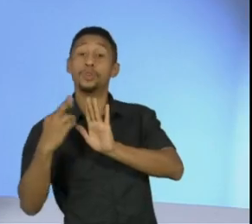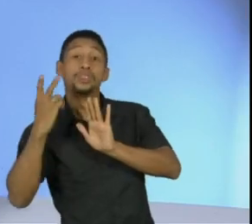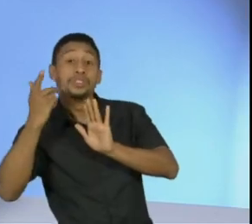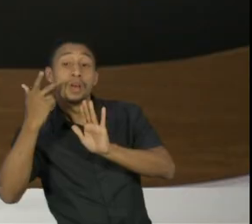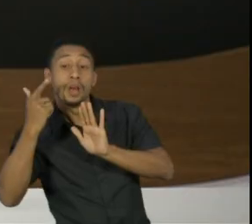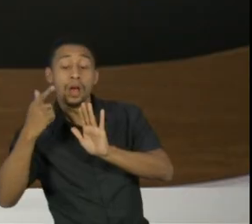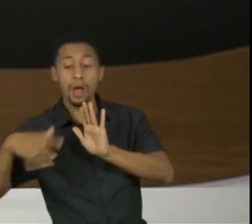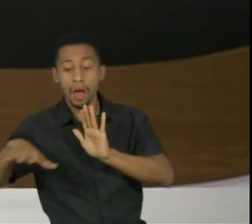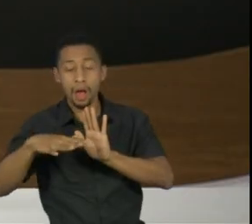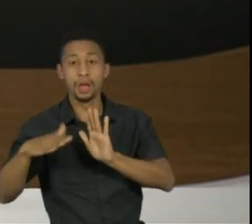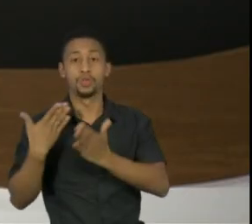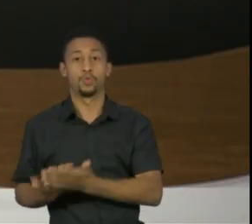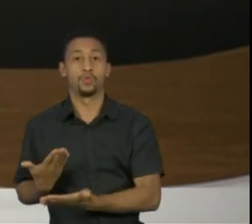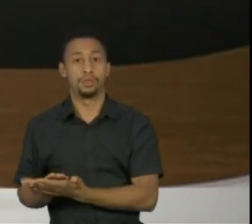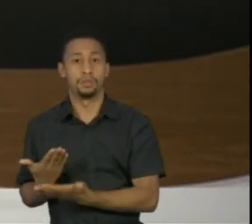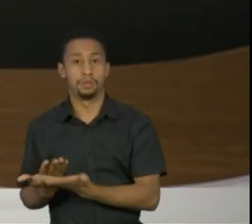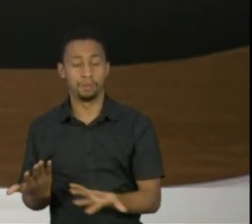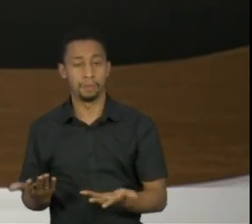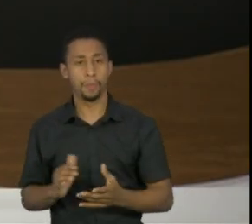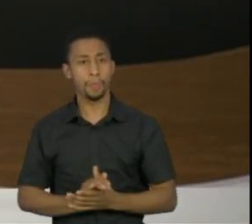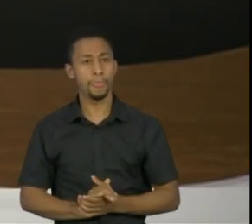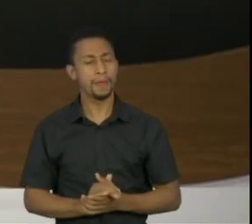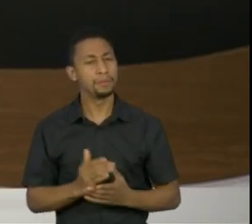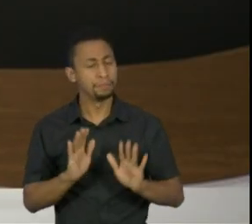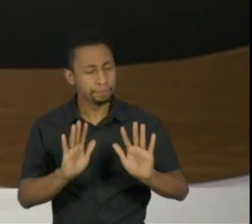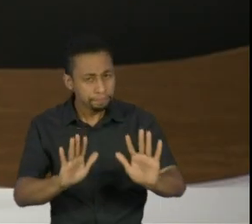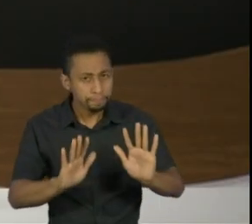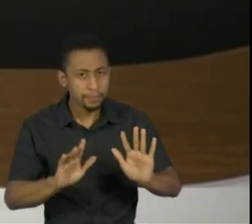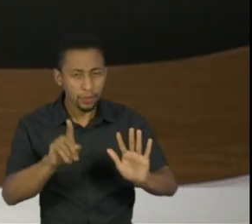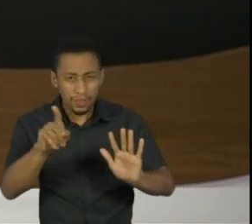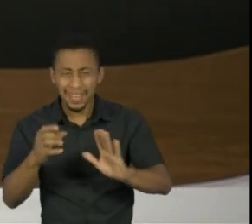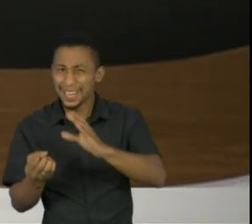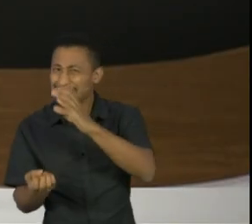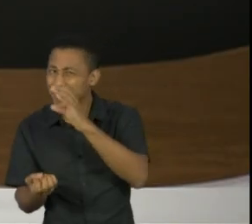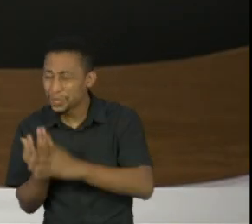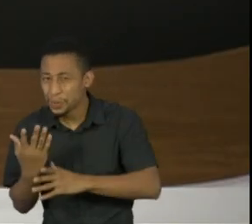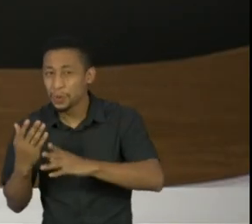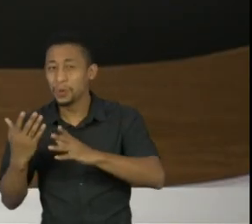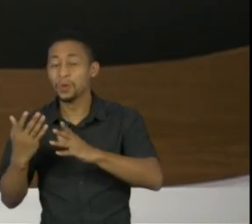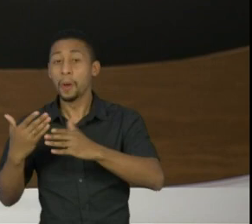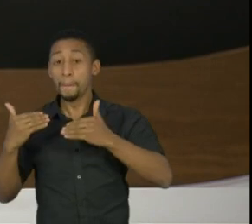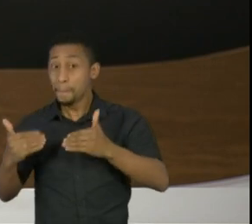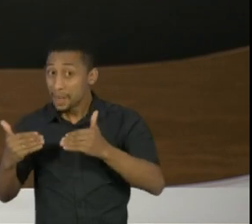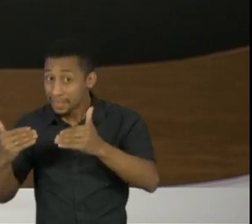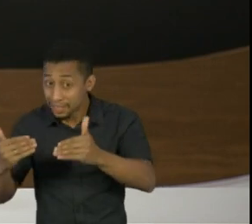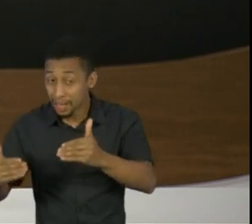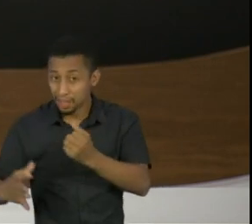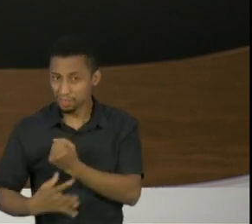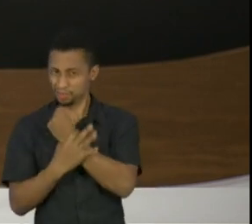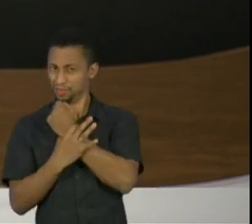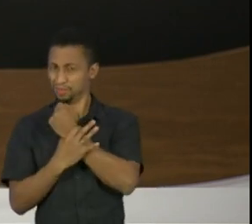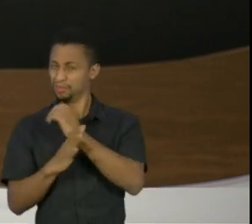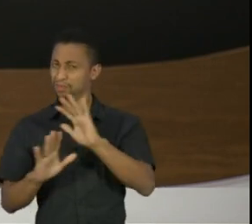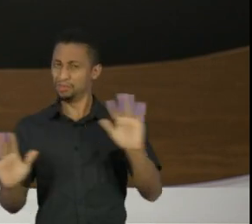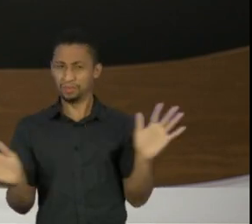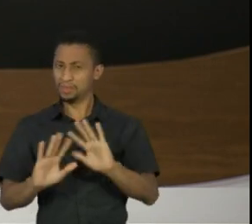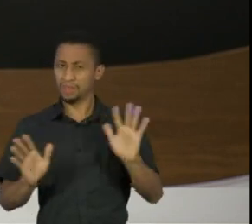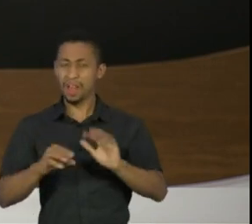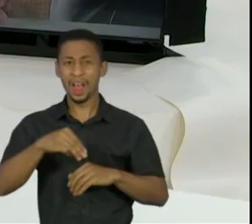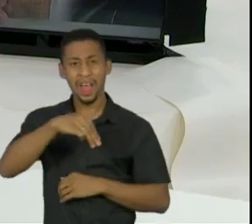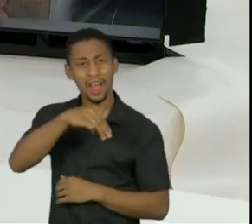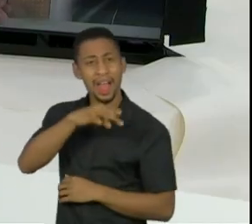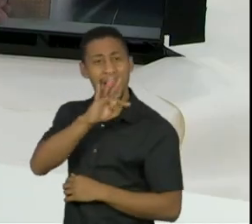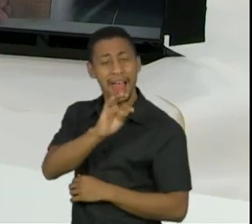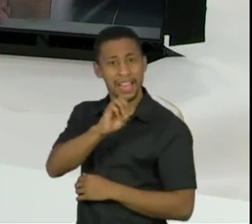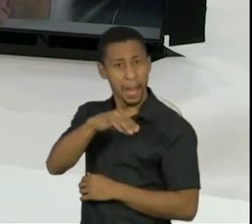fazendo uma observação, o senhor falou, nós criamos o Ministério da Segurança, quem criou foi o Michel Temer, que o PT disse que deu um